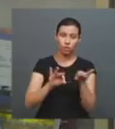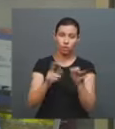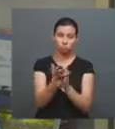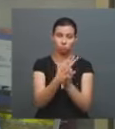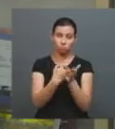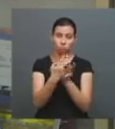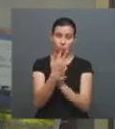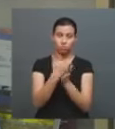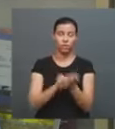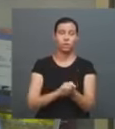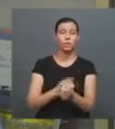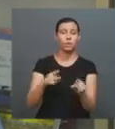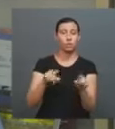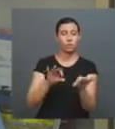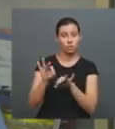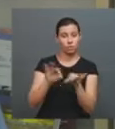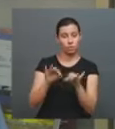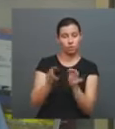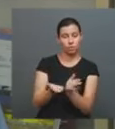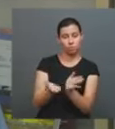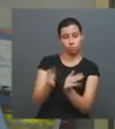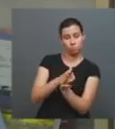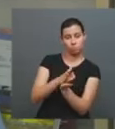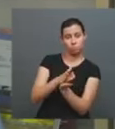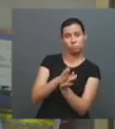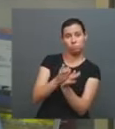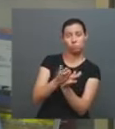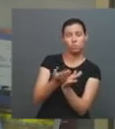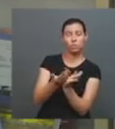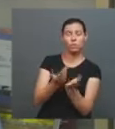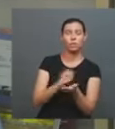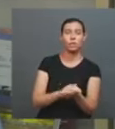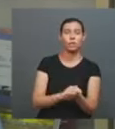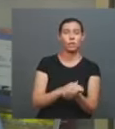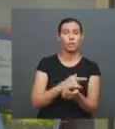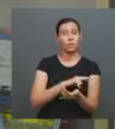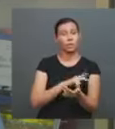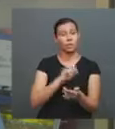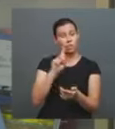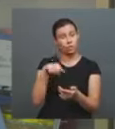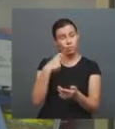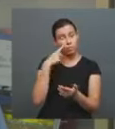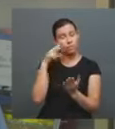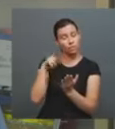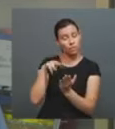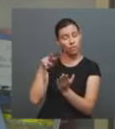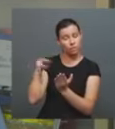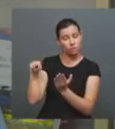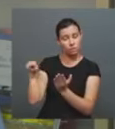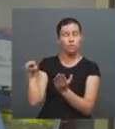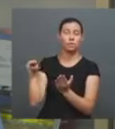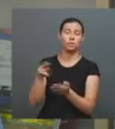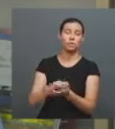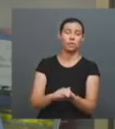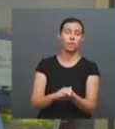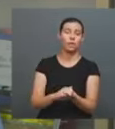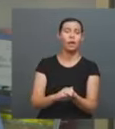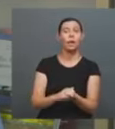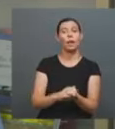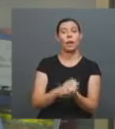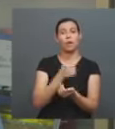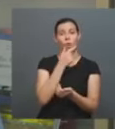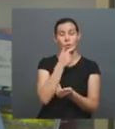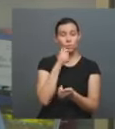projeto gráfico da obra. E é feito várias leituras de prova, retorna para o autor para ali ver se está tudo bem.